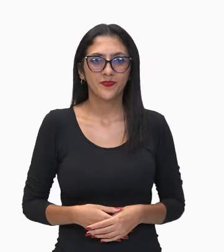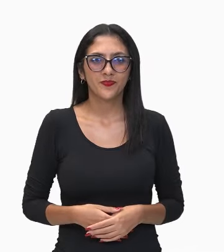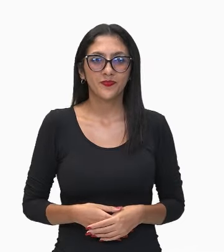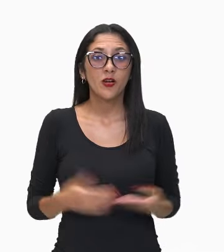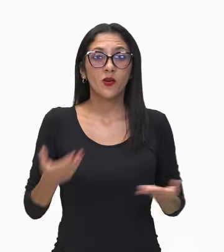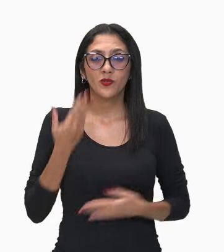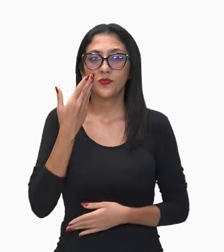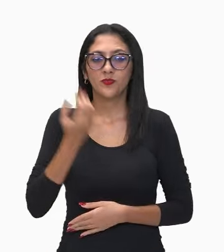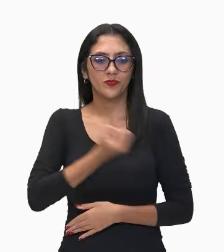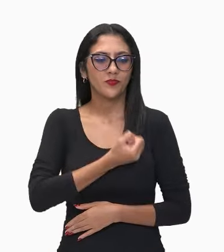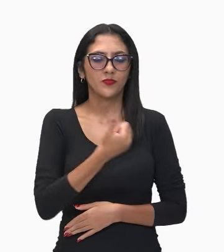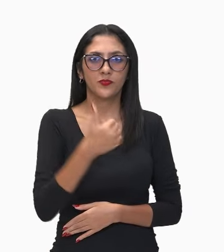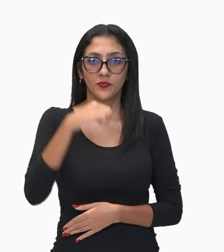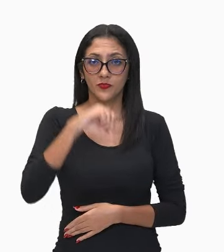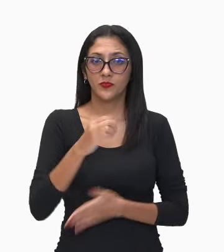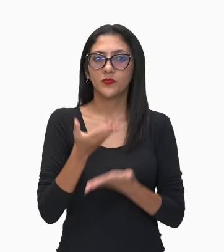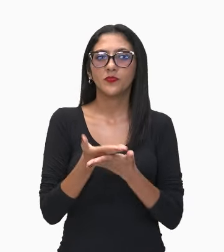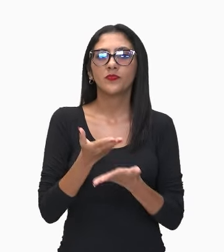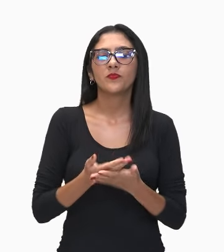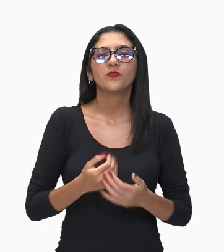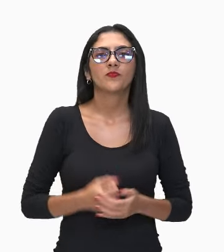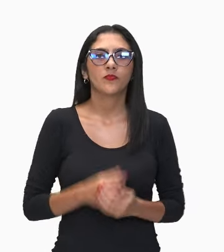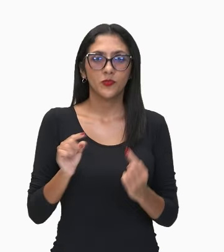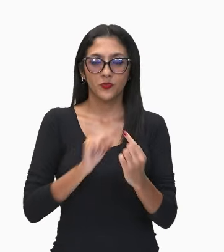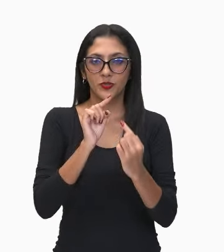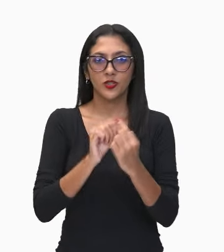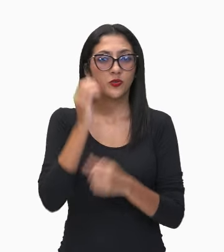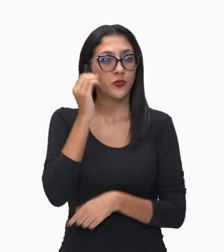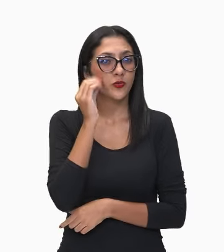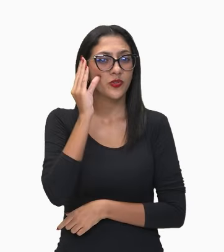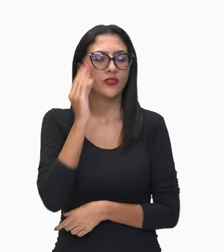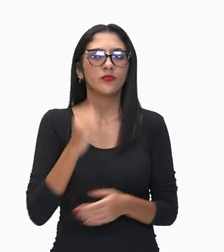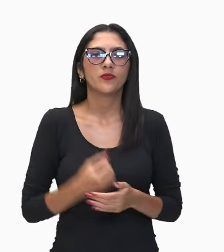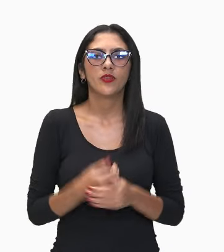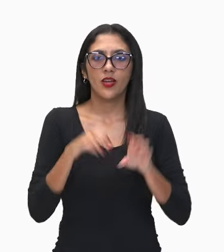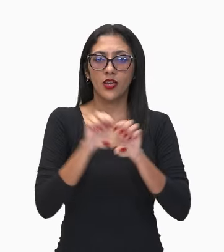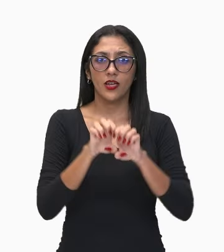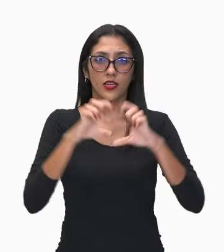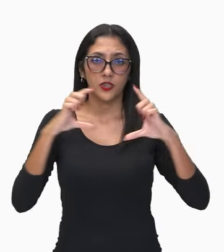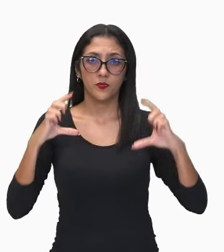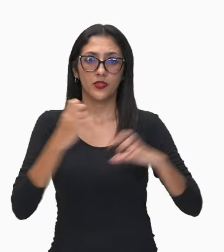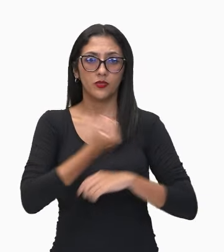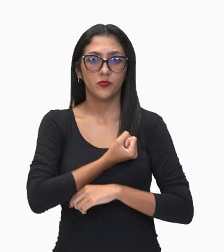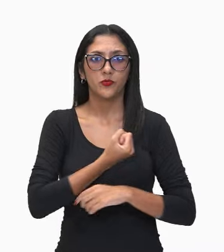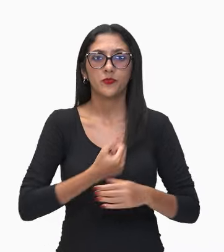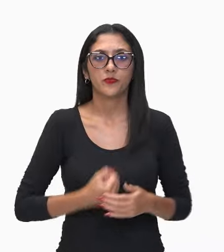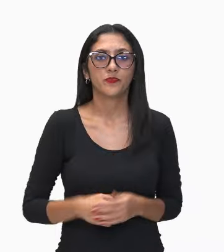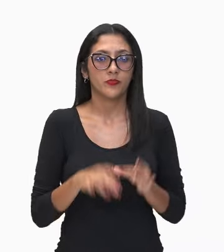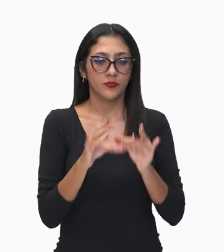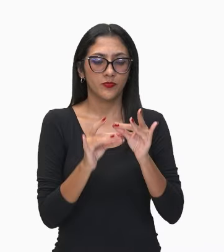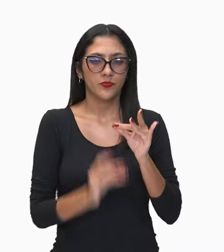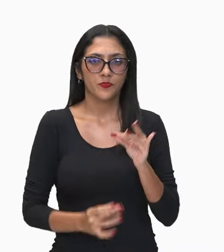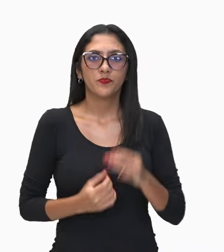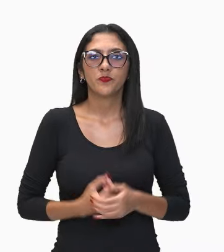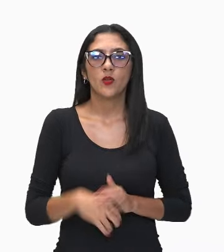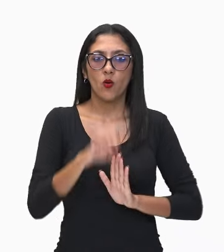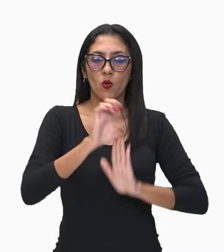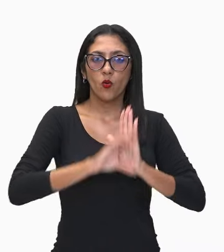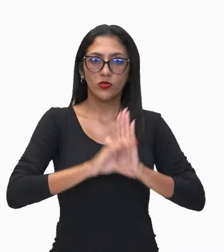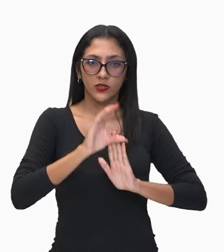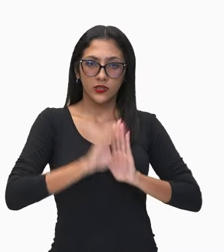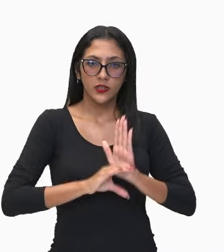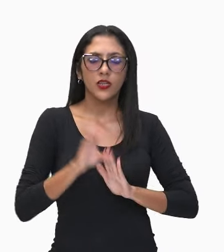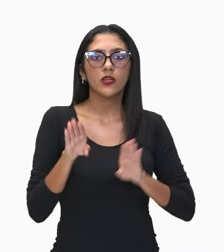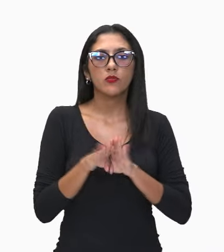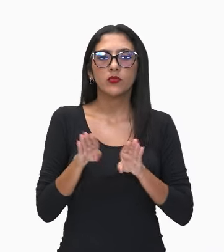A nossa aula de número 19 tem como objeto de conhecimento expressões numéricas com detalhamento em conceito e